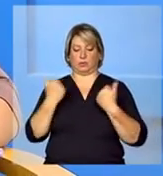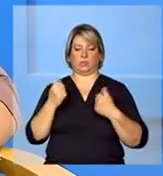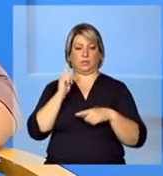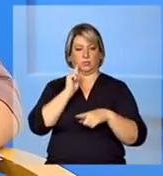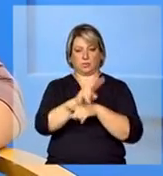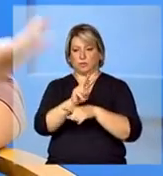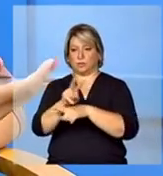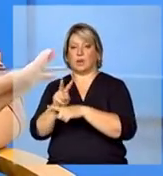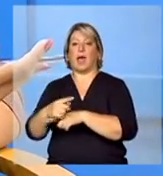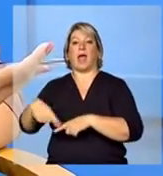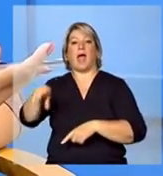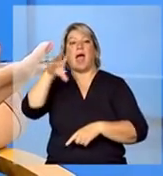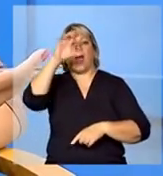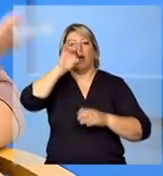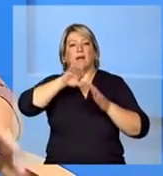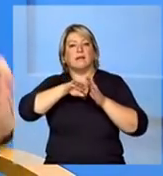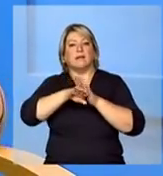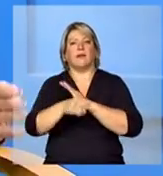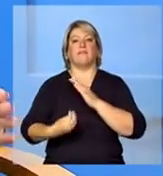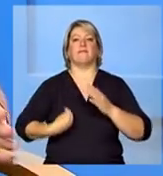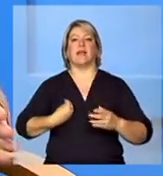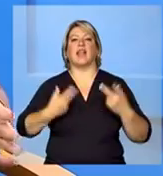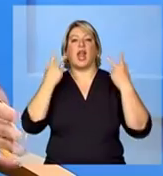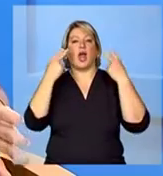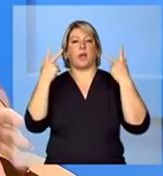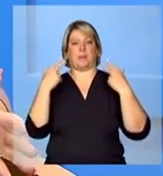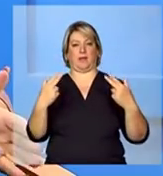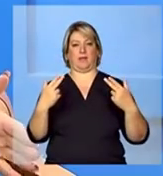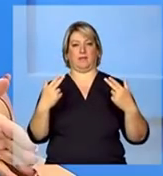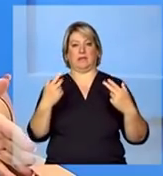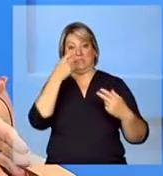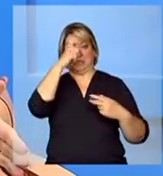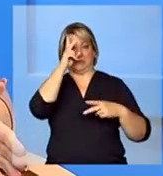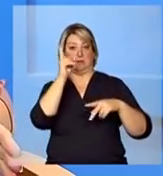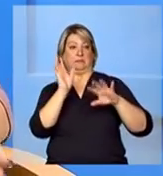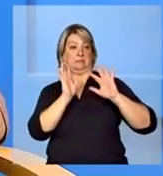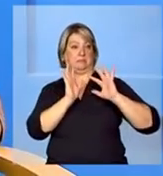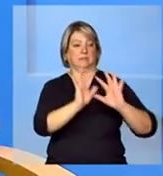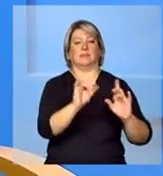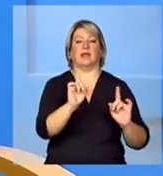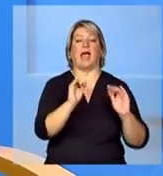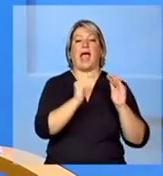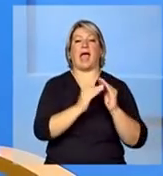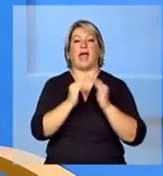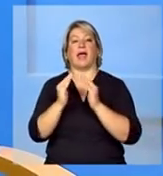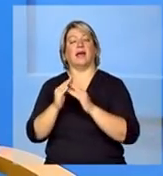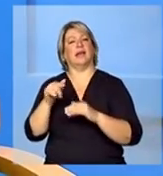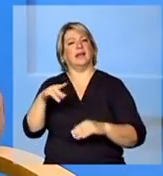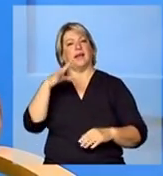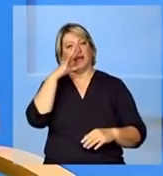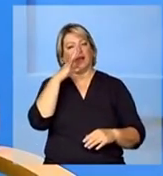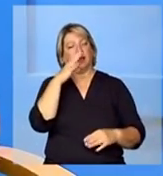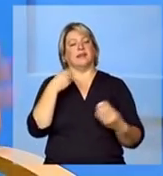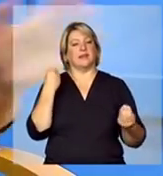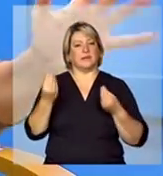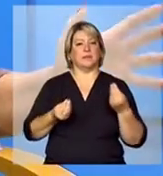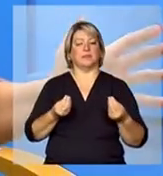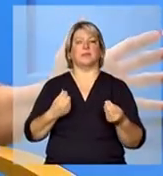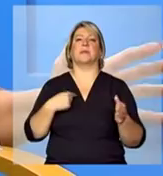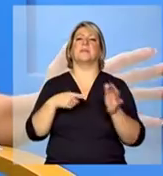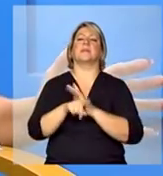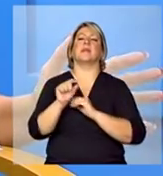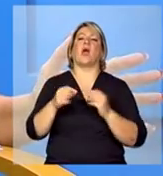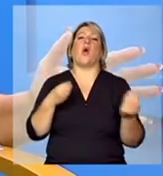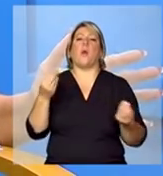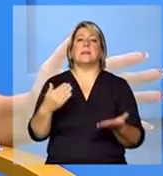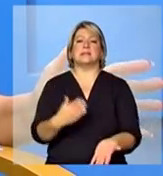aprendendo a se readaptar então este é um caso que pode ser levado em consideração e no caso Everton por exemplo como é que as